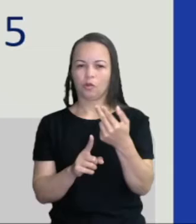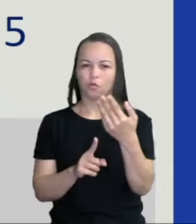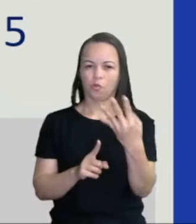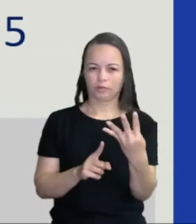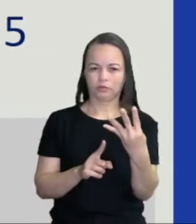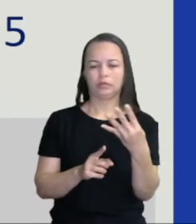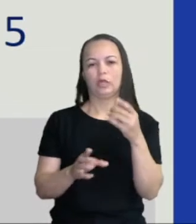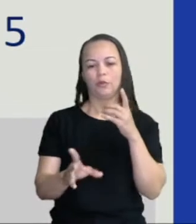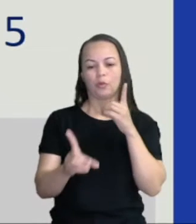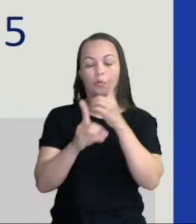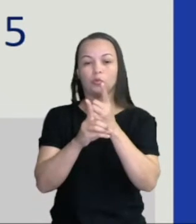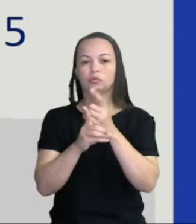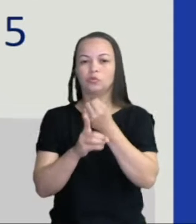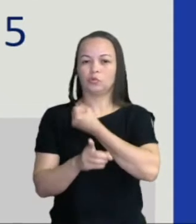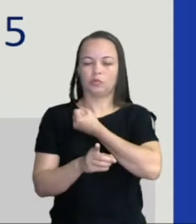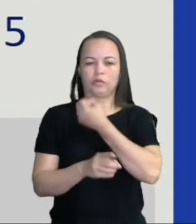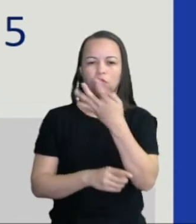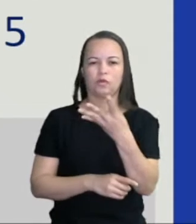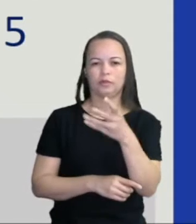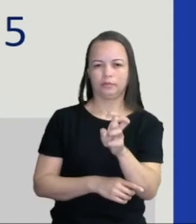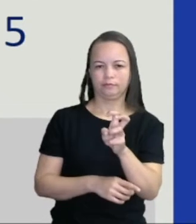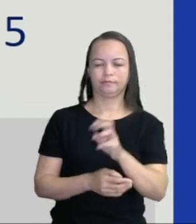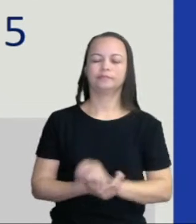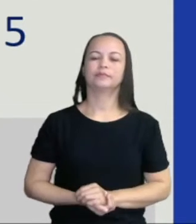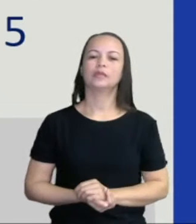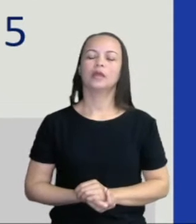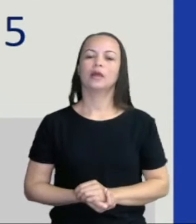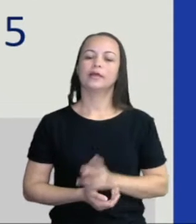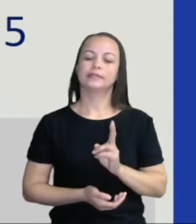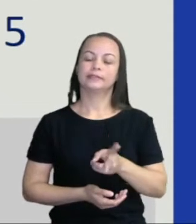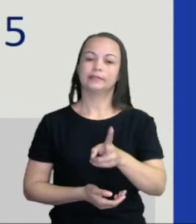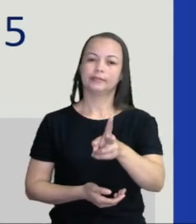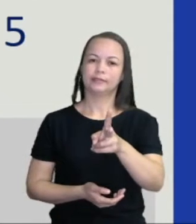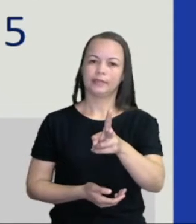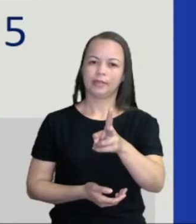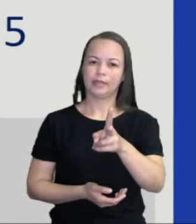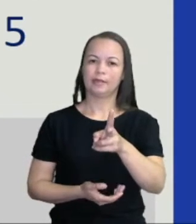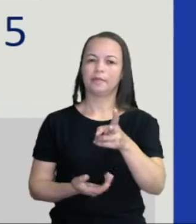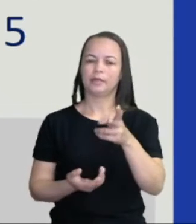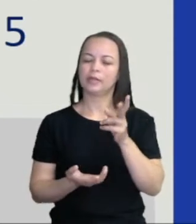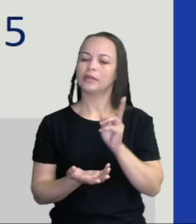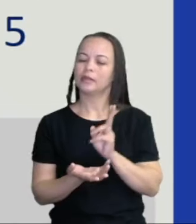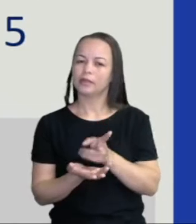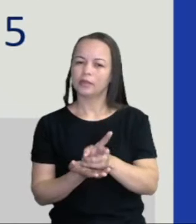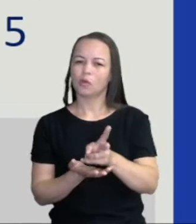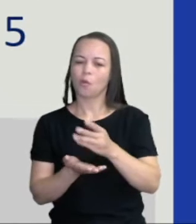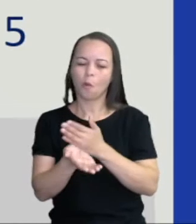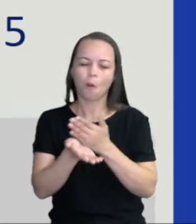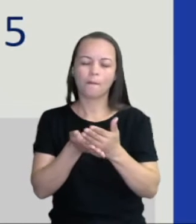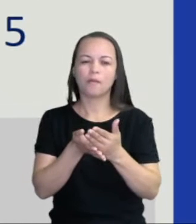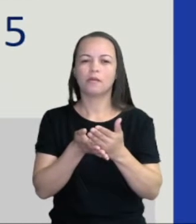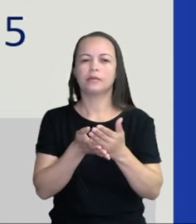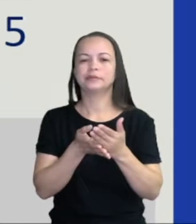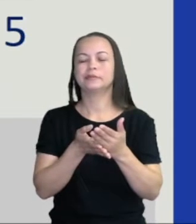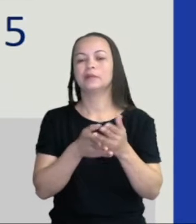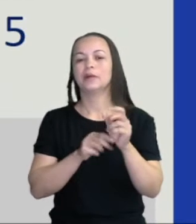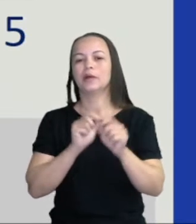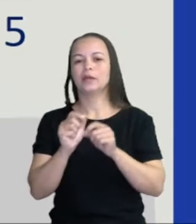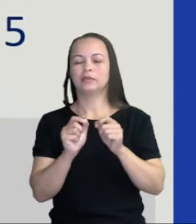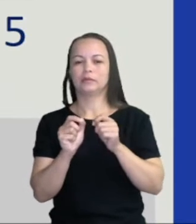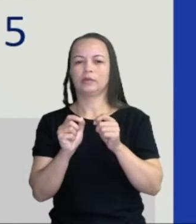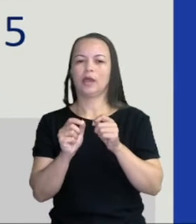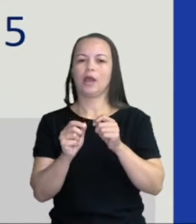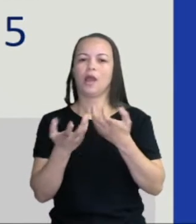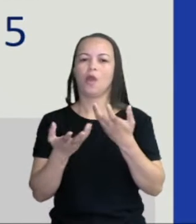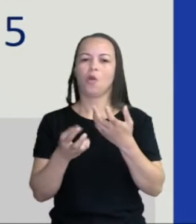45. Então toda vez que eu começo, toda vez eu preciso começar a adicionar pela ordem